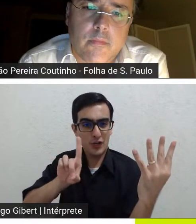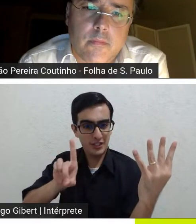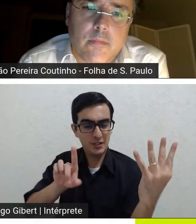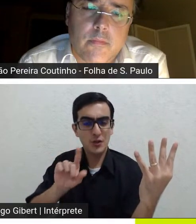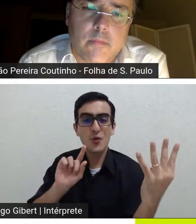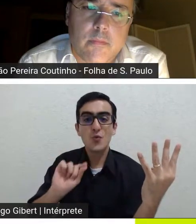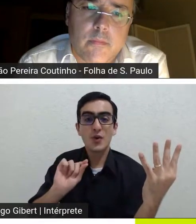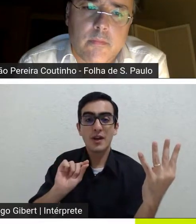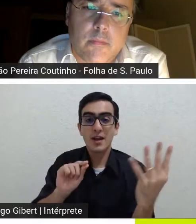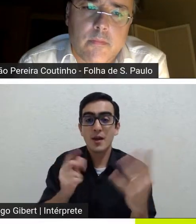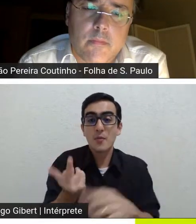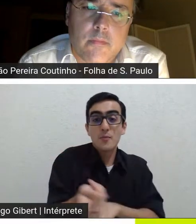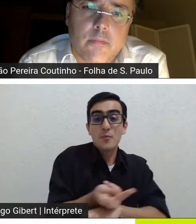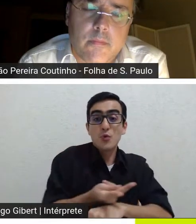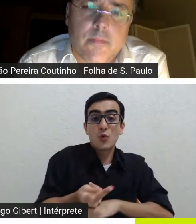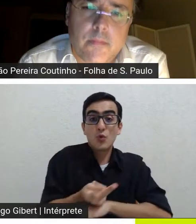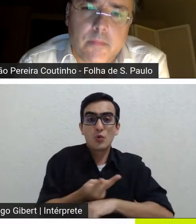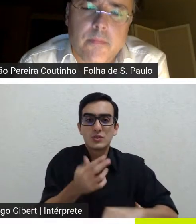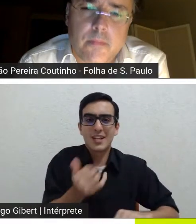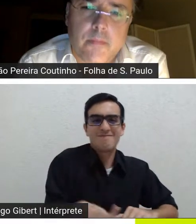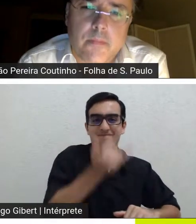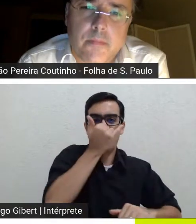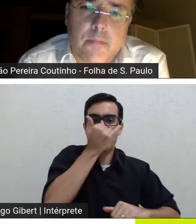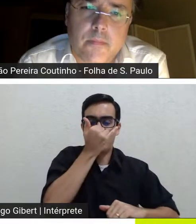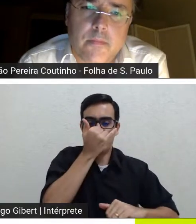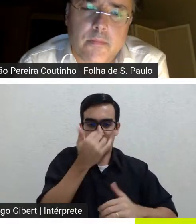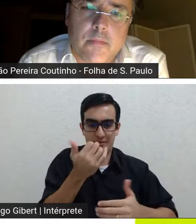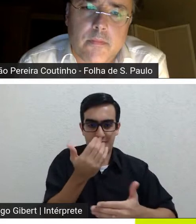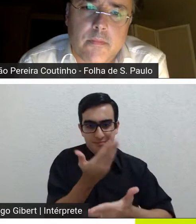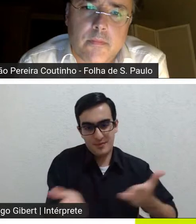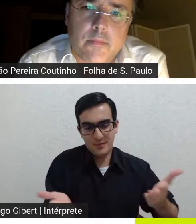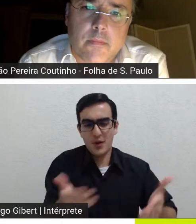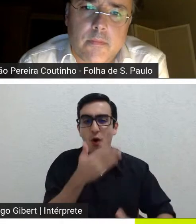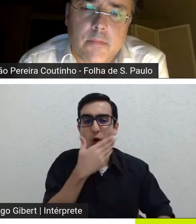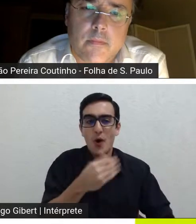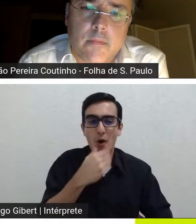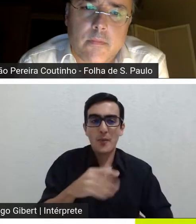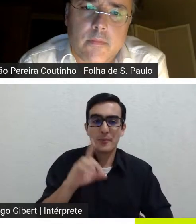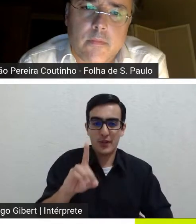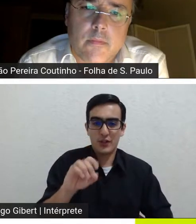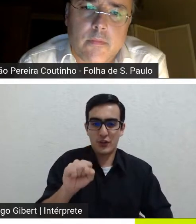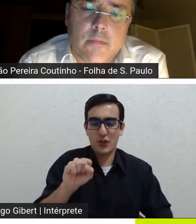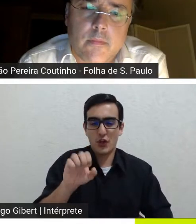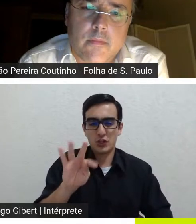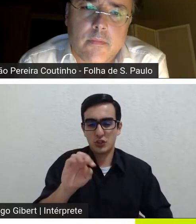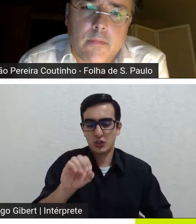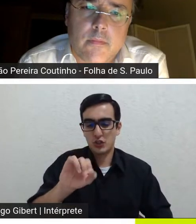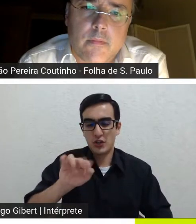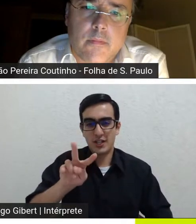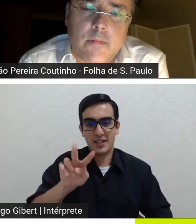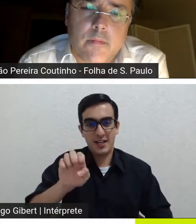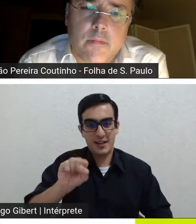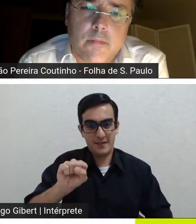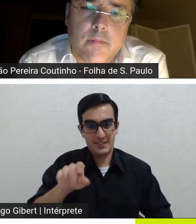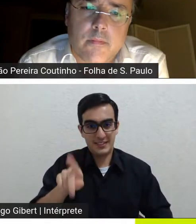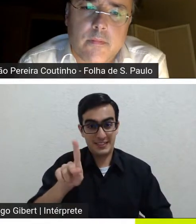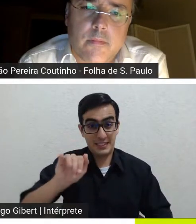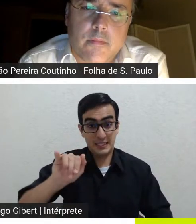no jogo né o jogador do Dostoiévski goza com o fracasso ele precisa perder tudo